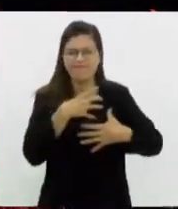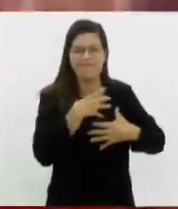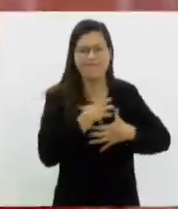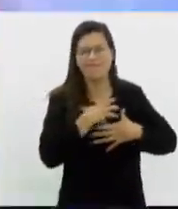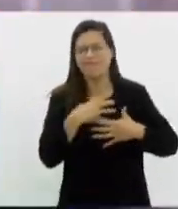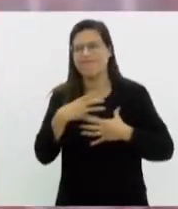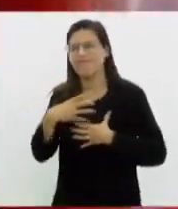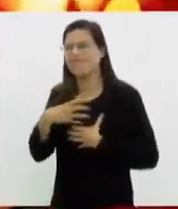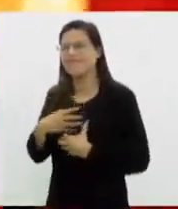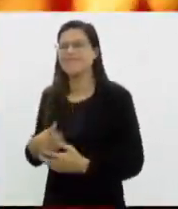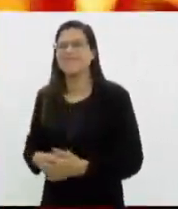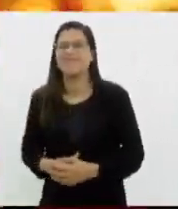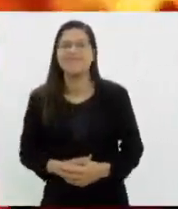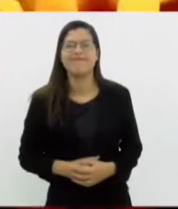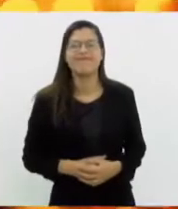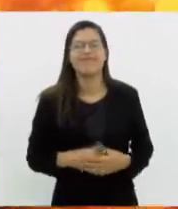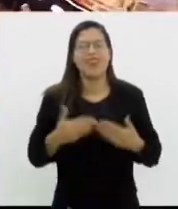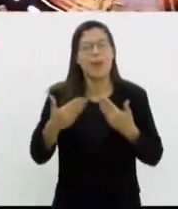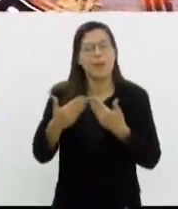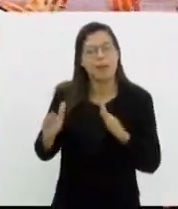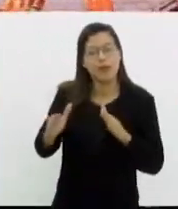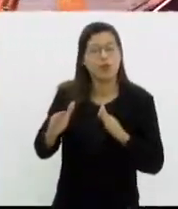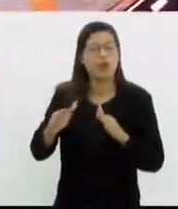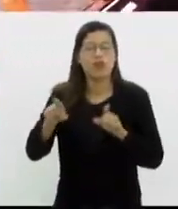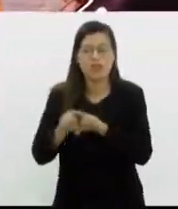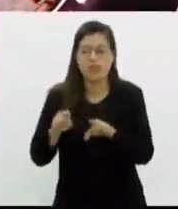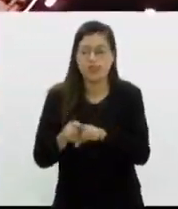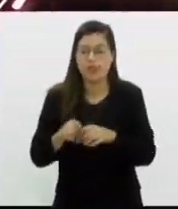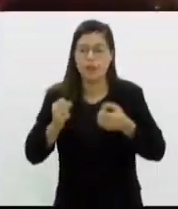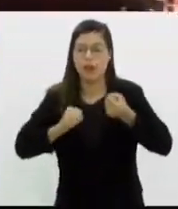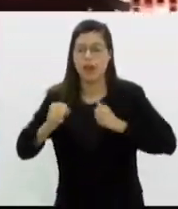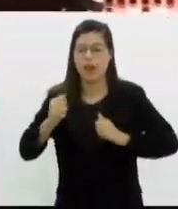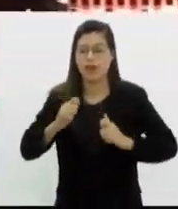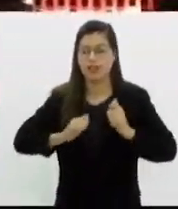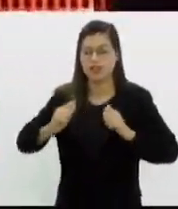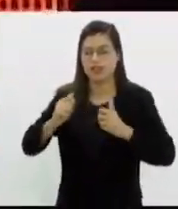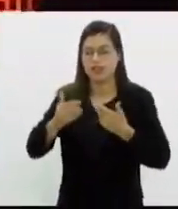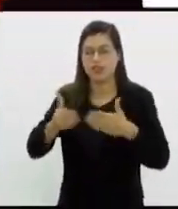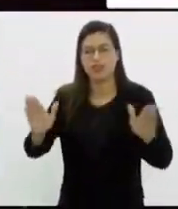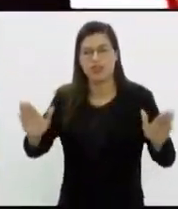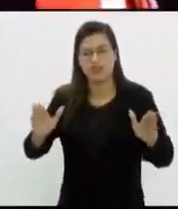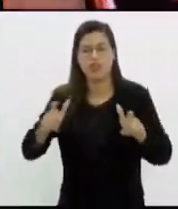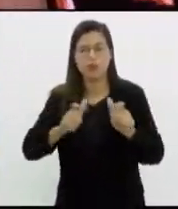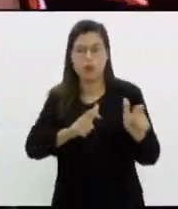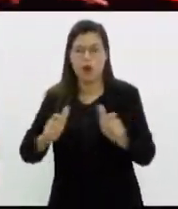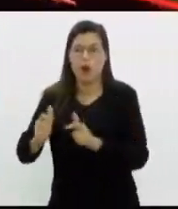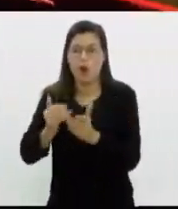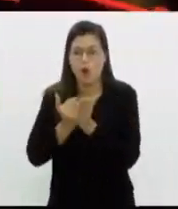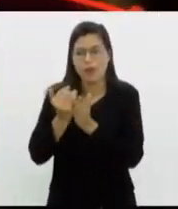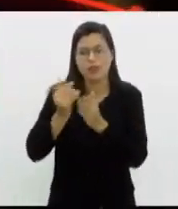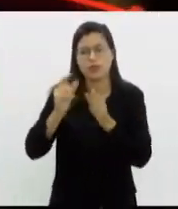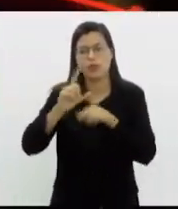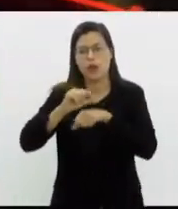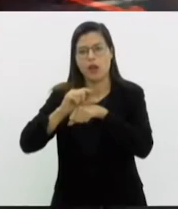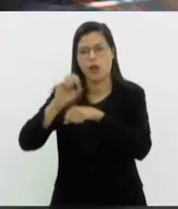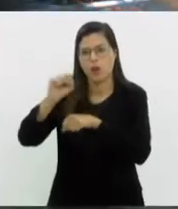Com a abertura de artistas locais, os shows estão programados para começar às 8 da noite.